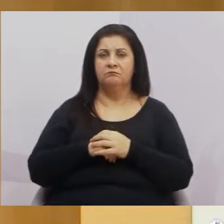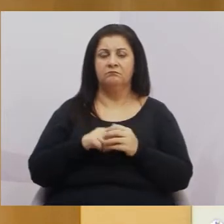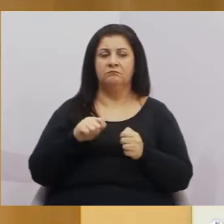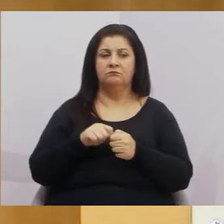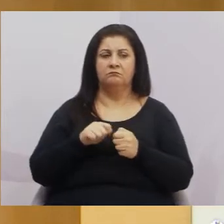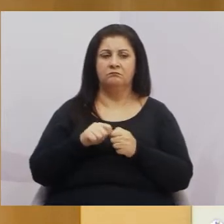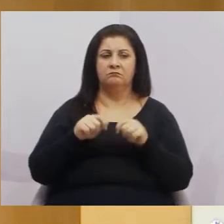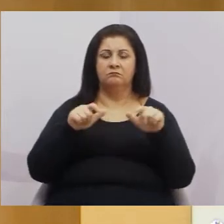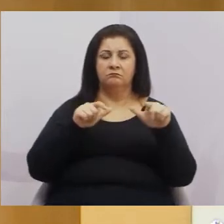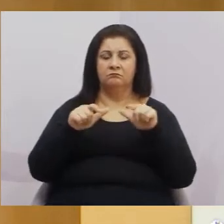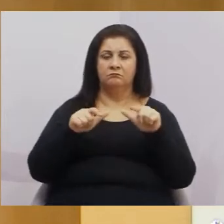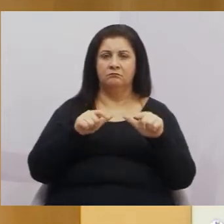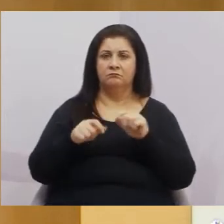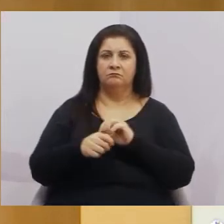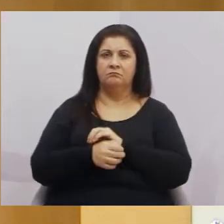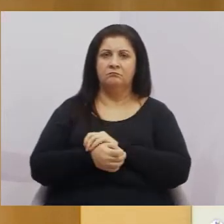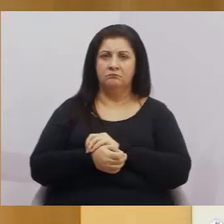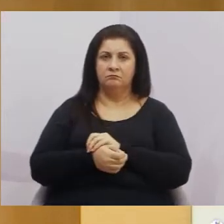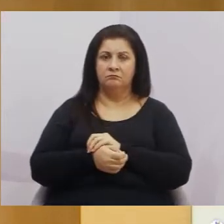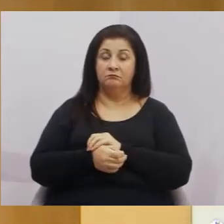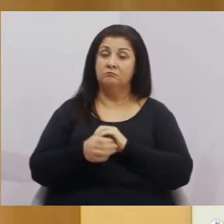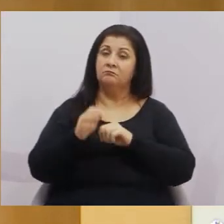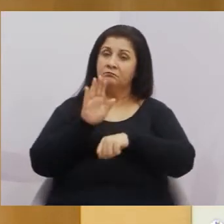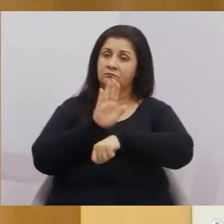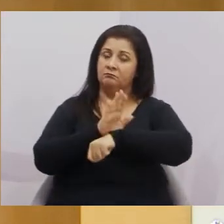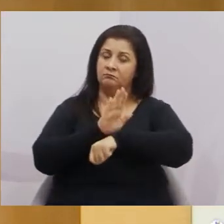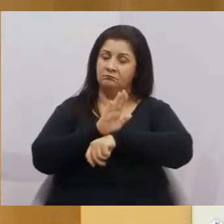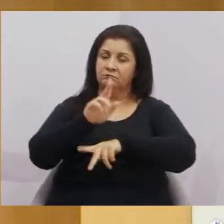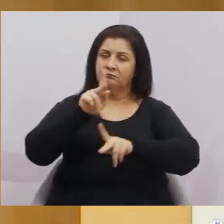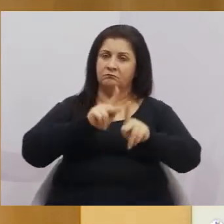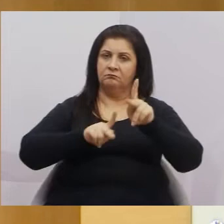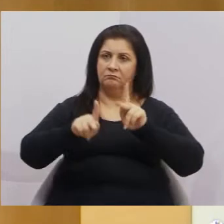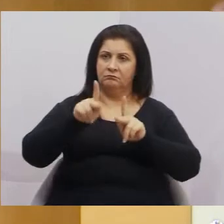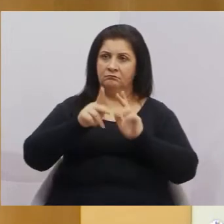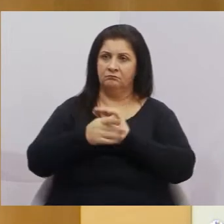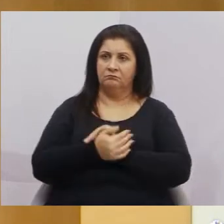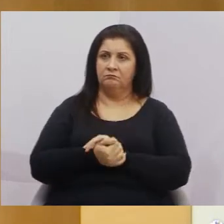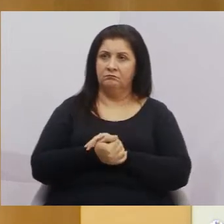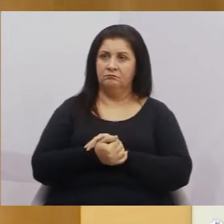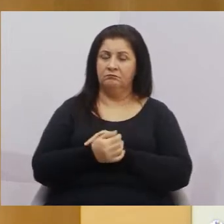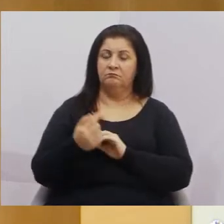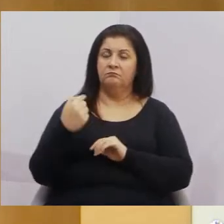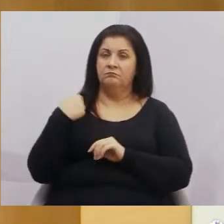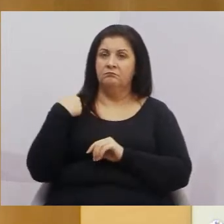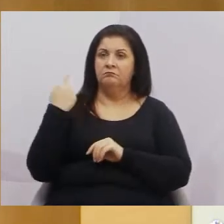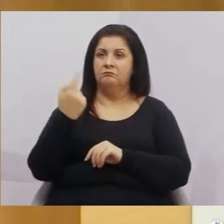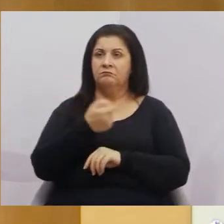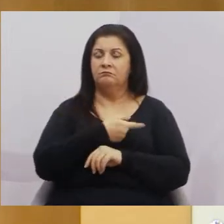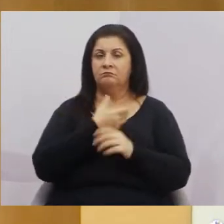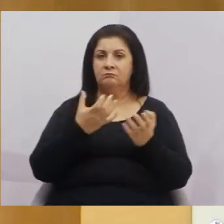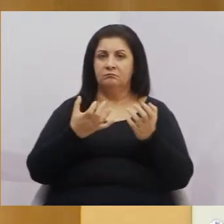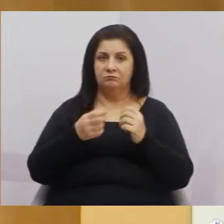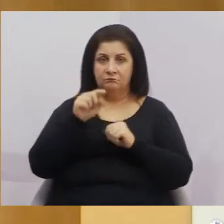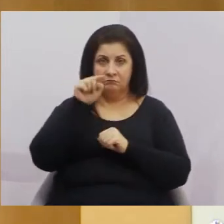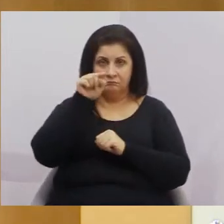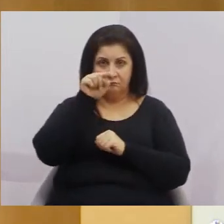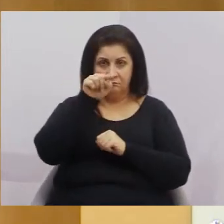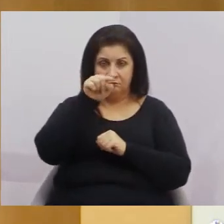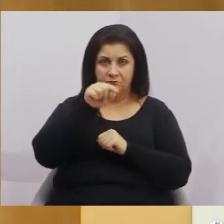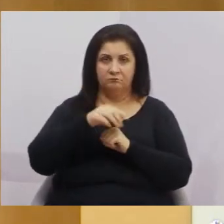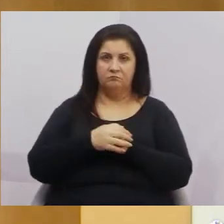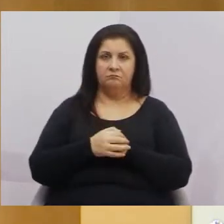trabalho que vem ajudar a população. E nós queremos que você, município,